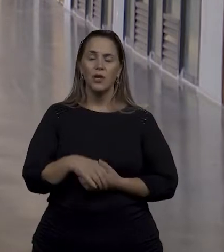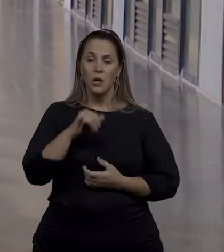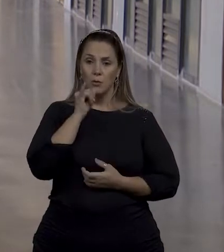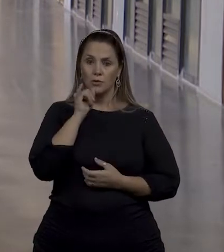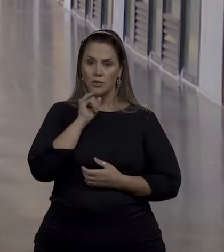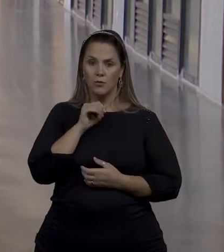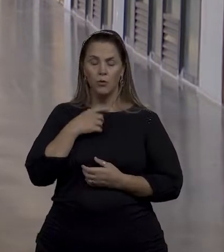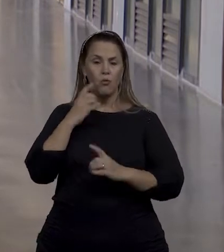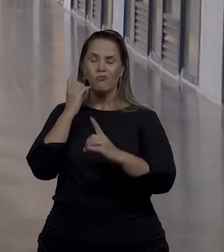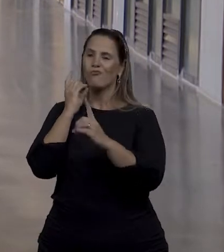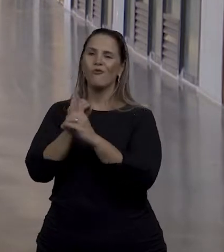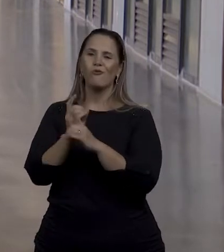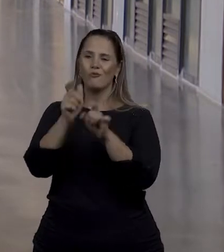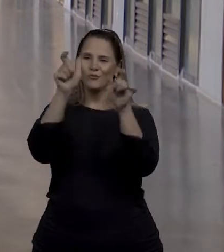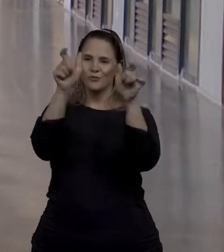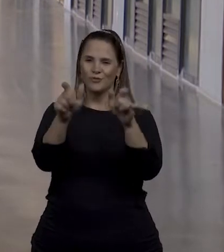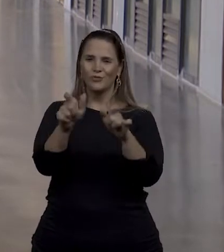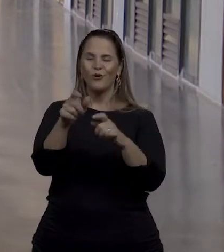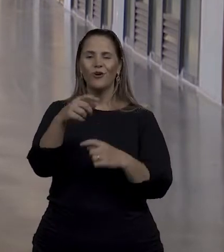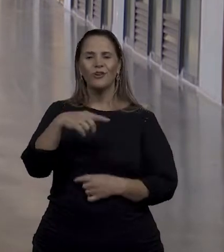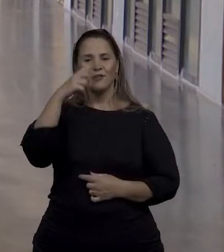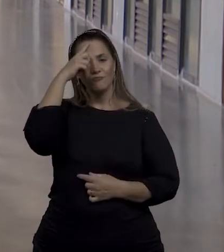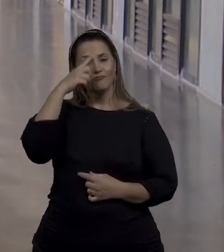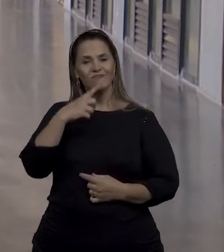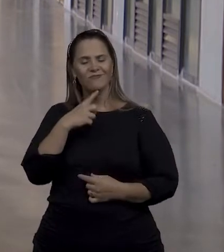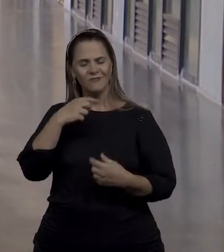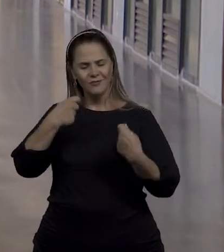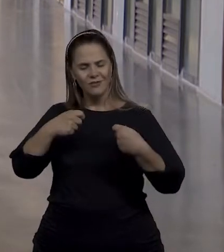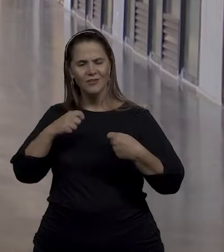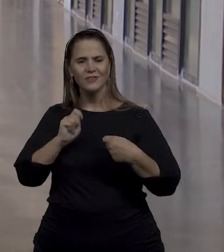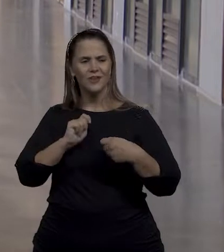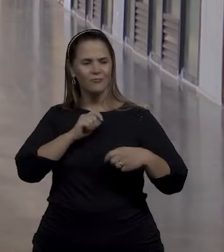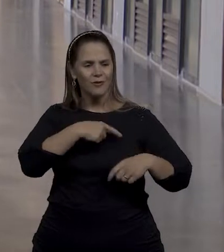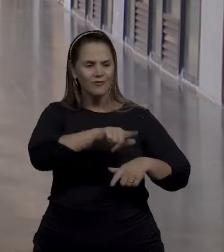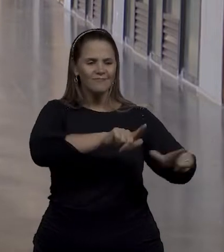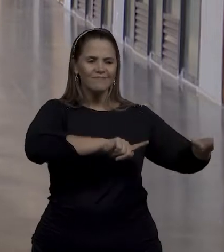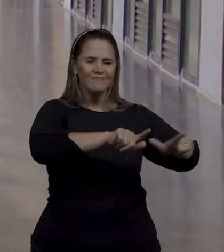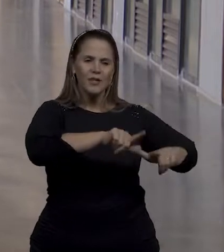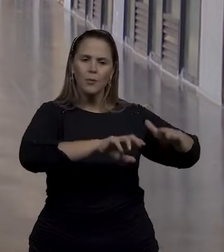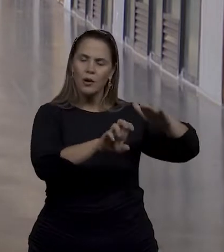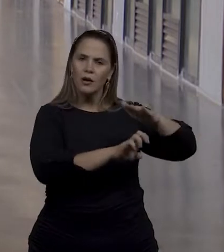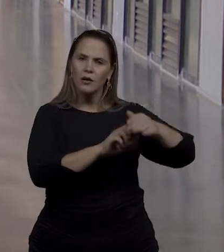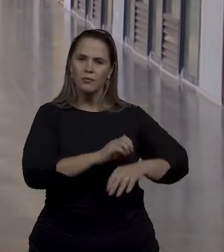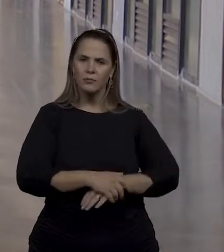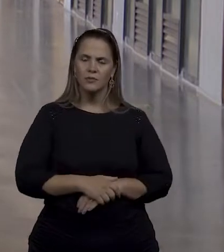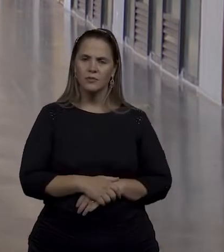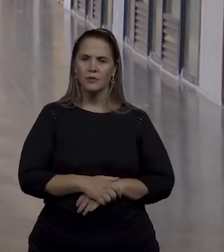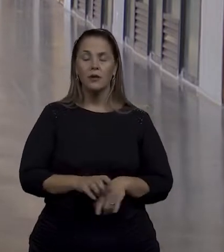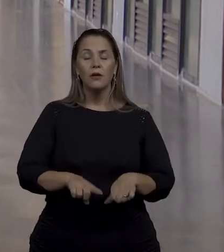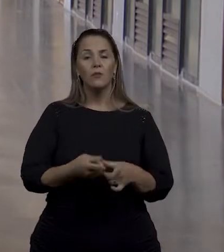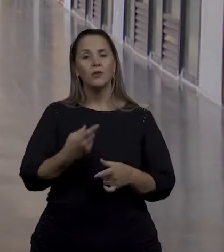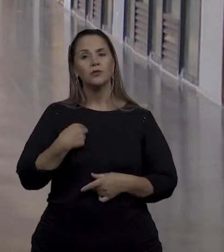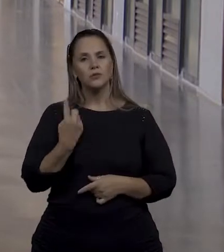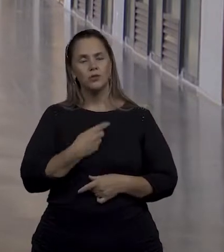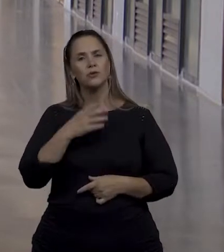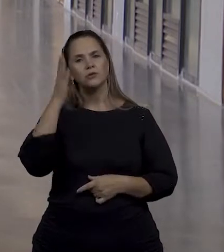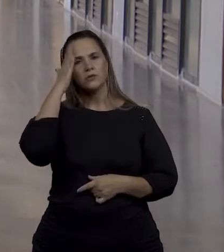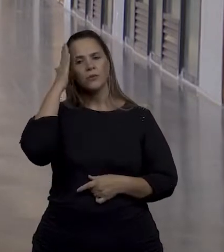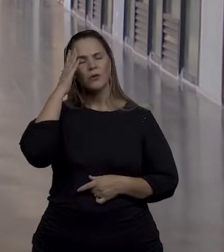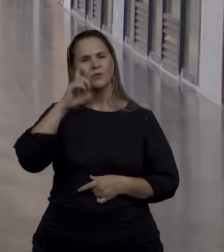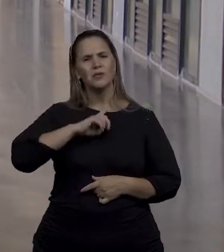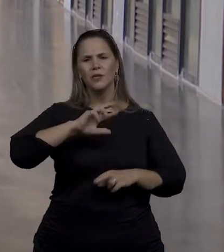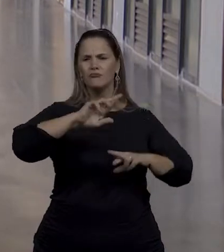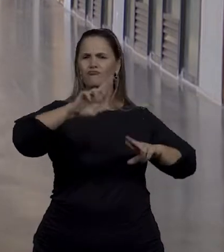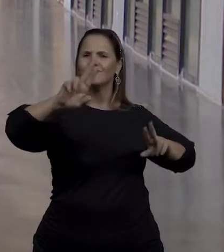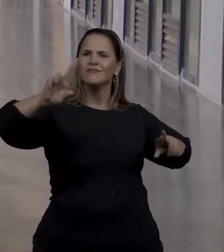encontram pessoas com deficiência, com o perfil necessário para atuar naquela instituição. Mas a gente também sabe que existem outras questões.